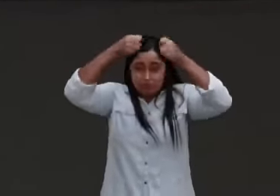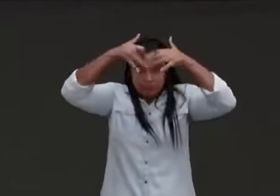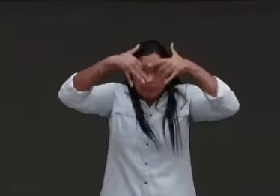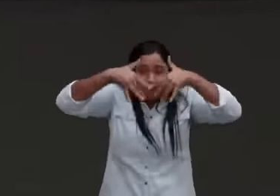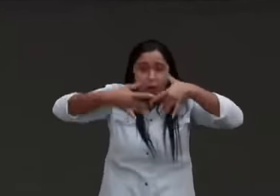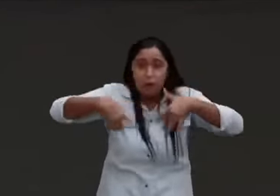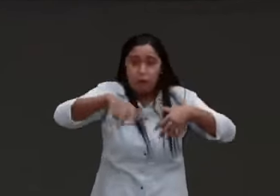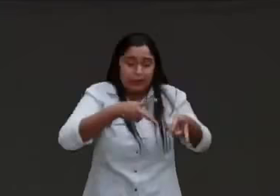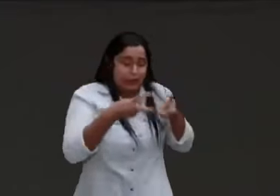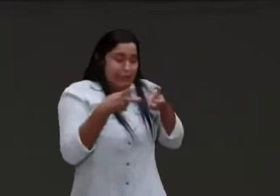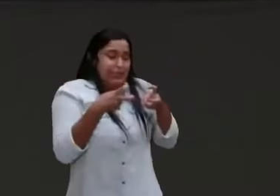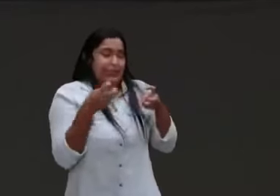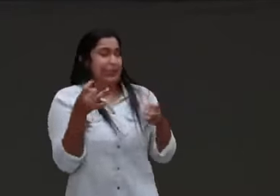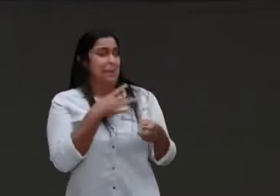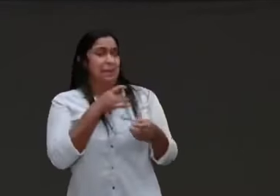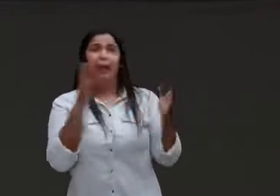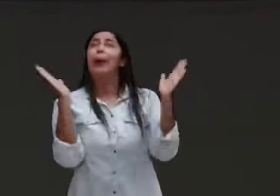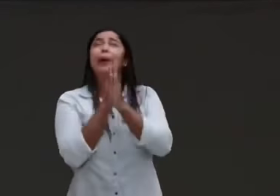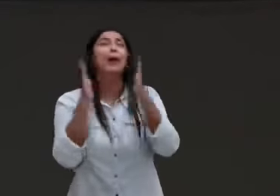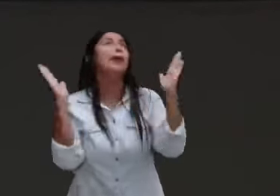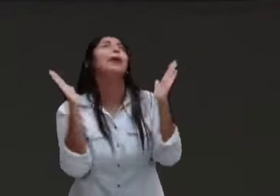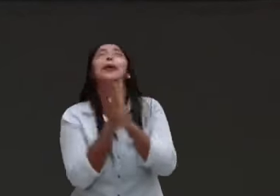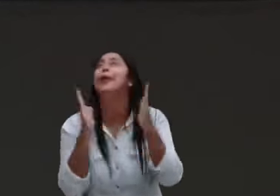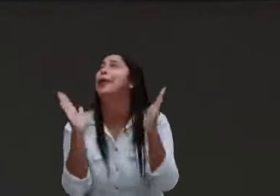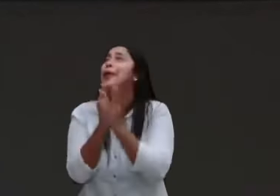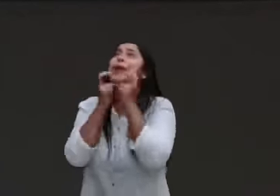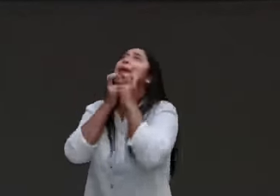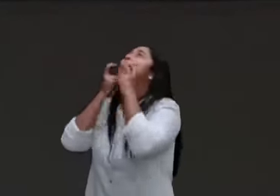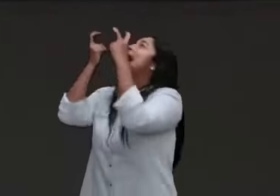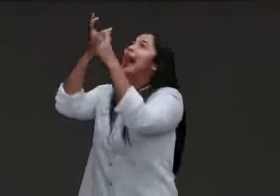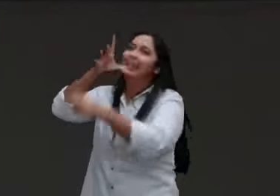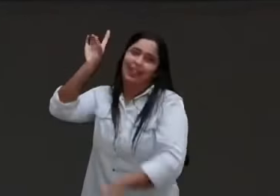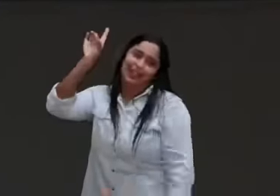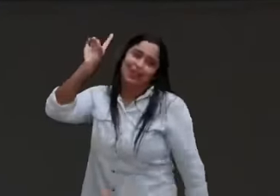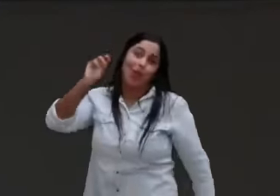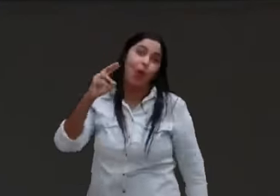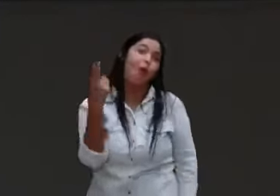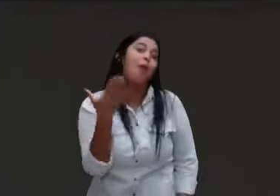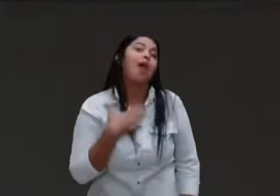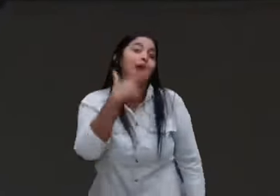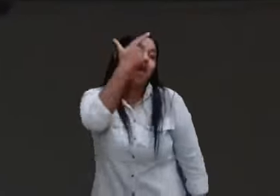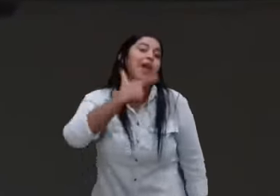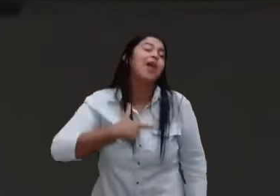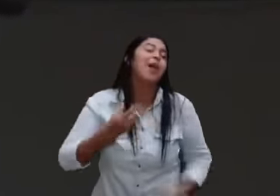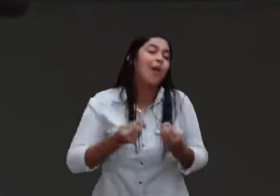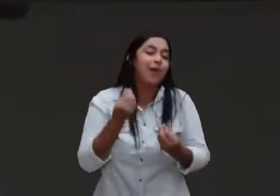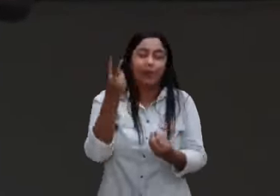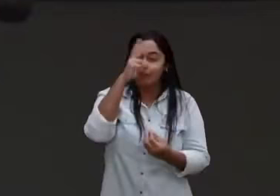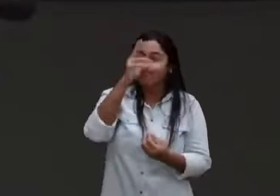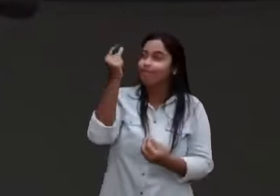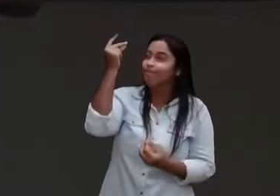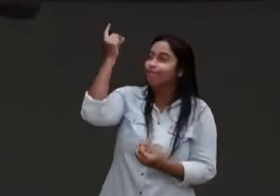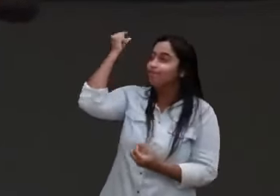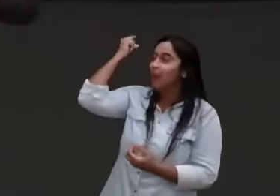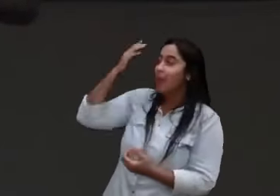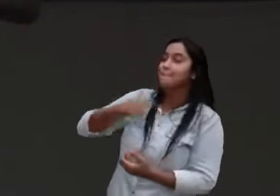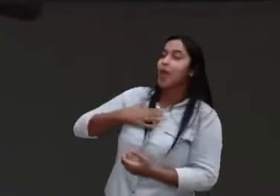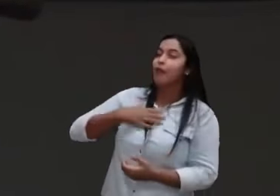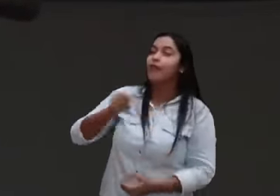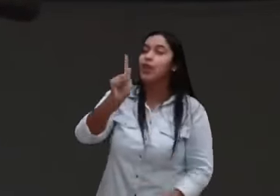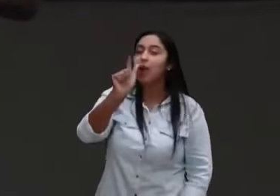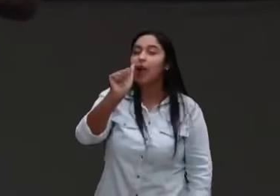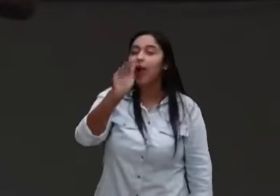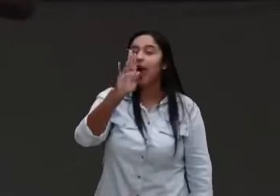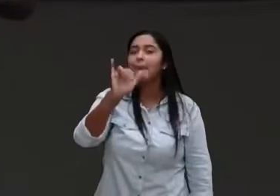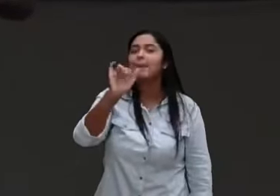começa ali, pequenininho, ou então, quando bebezinho, que nem o meu filho Gabriel, o médico fala assim, ah, ele está com refluxo, você vai